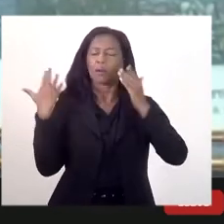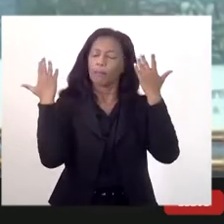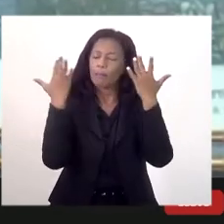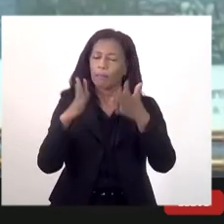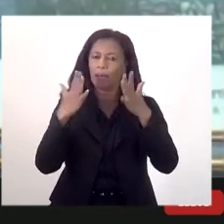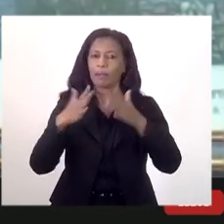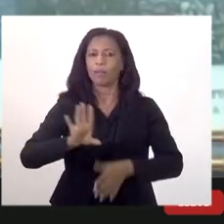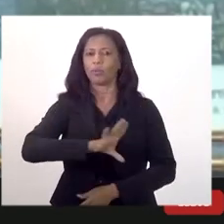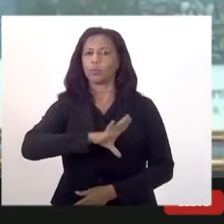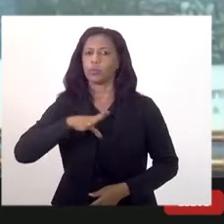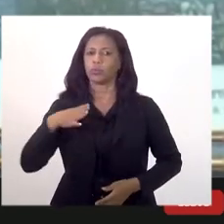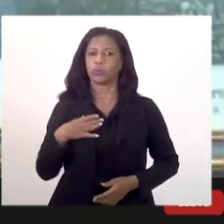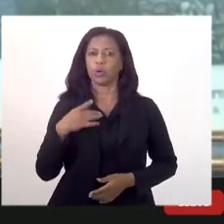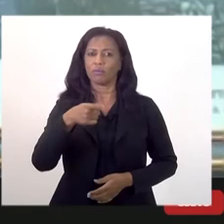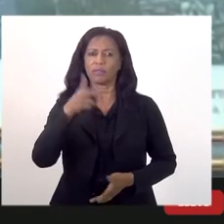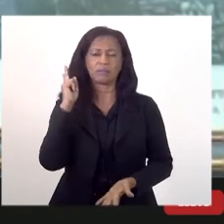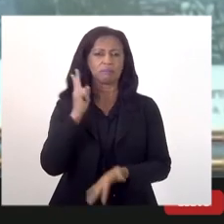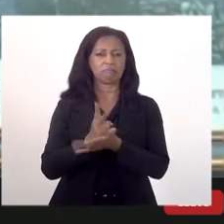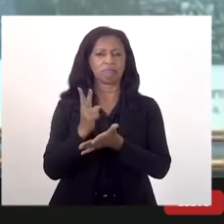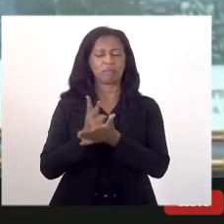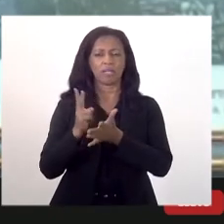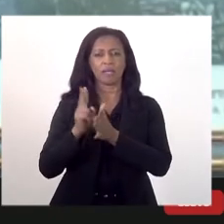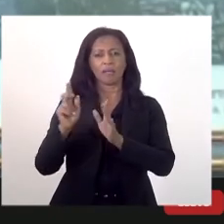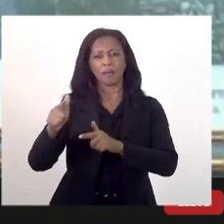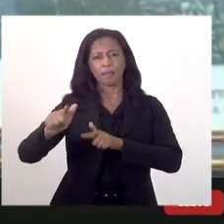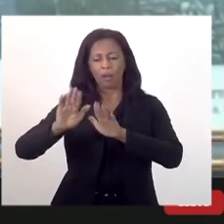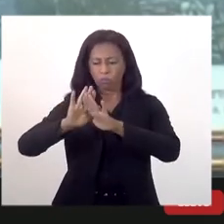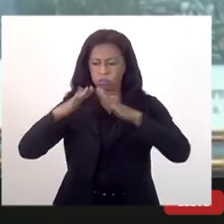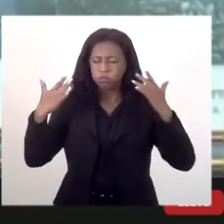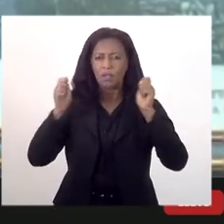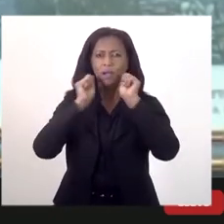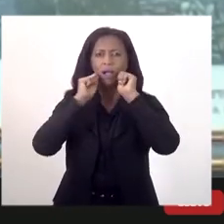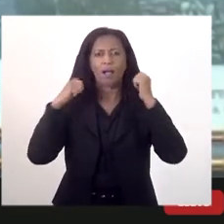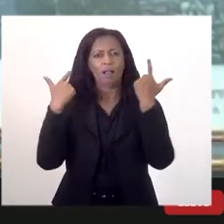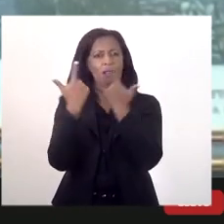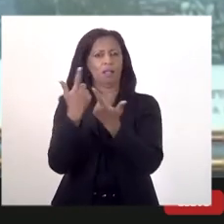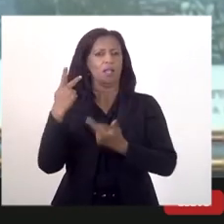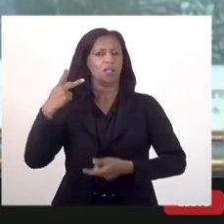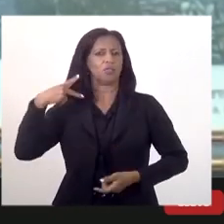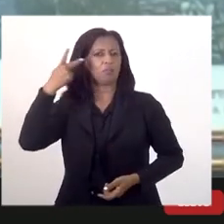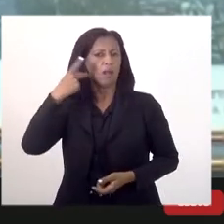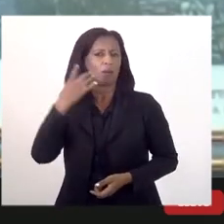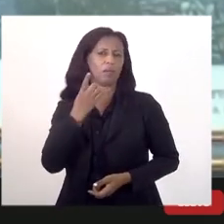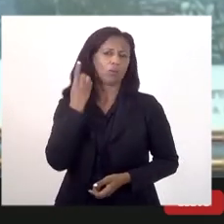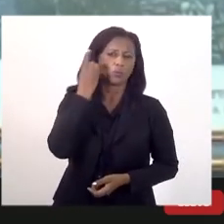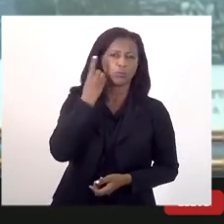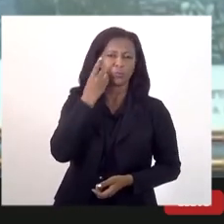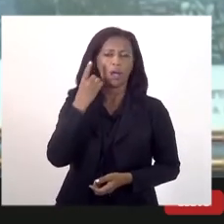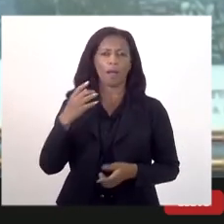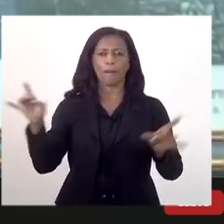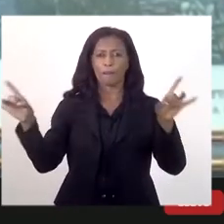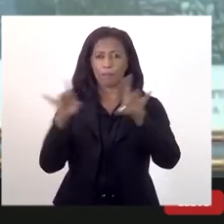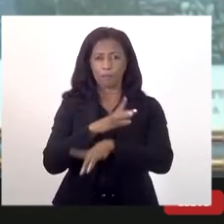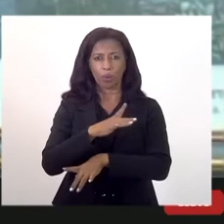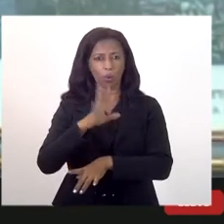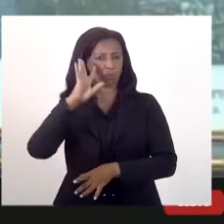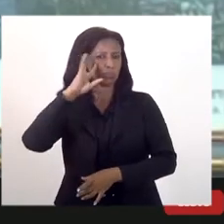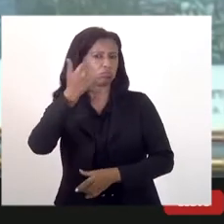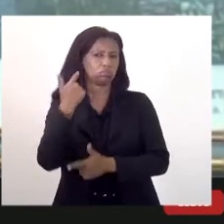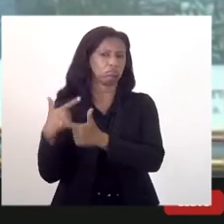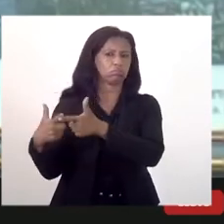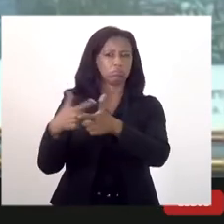enfrentamento, o senhor está sempre com as portas abertas da LERJ para o parlamento para nos escutar, trazer as nossas